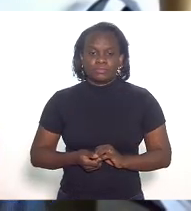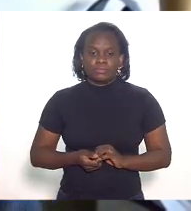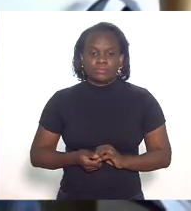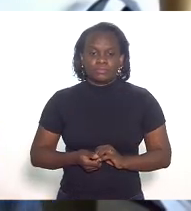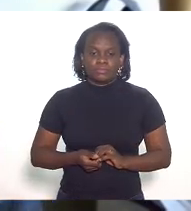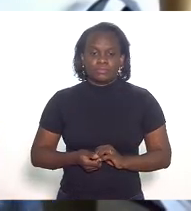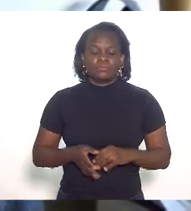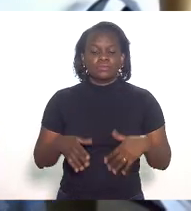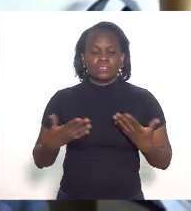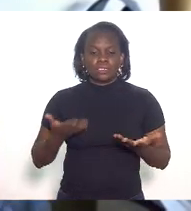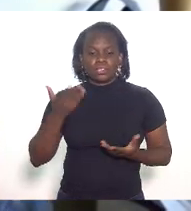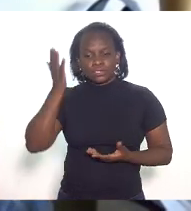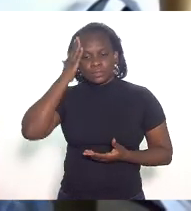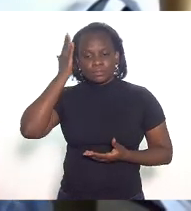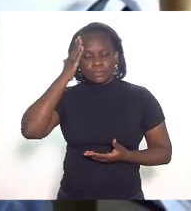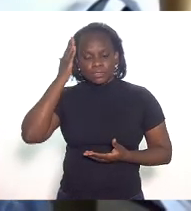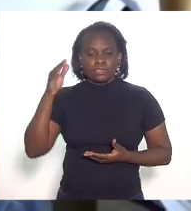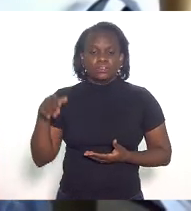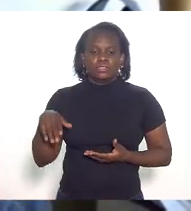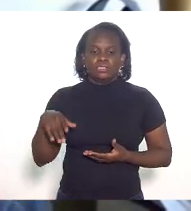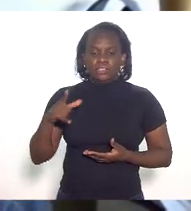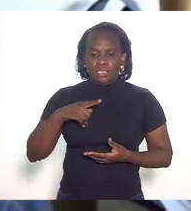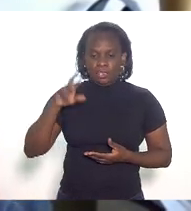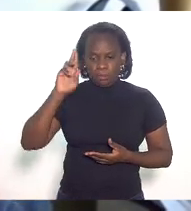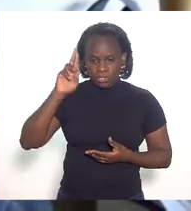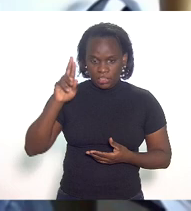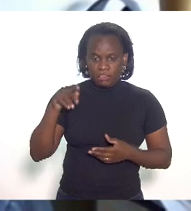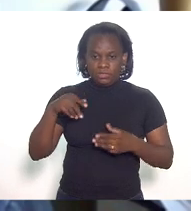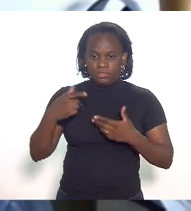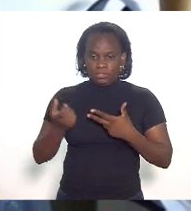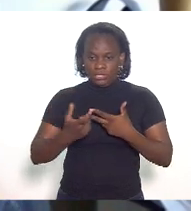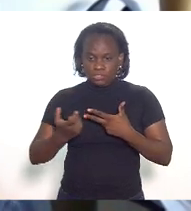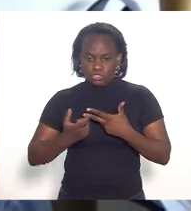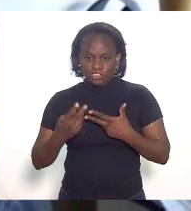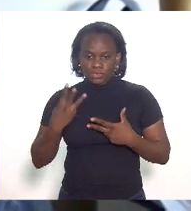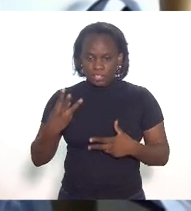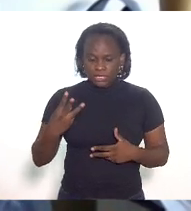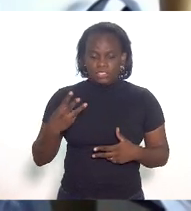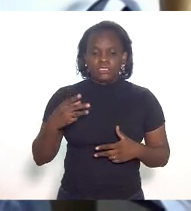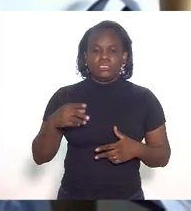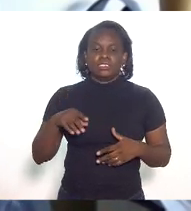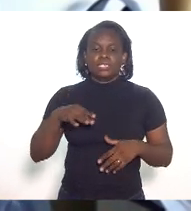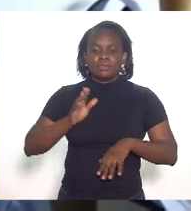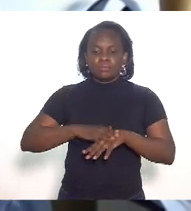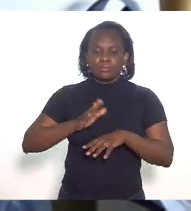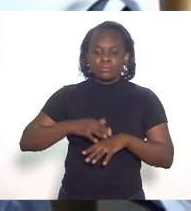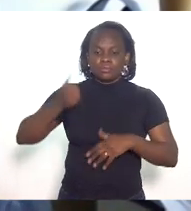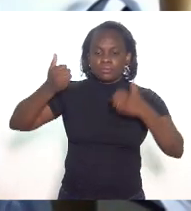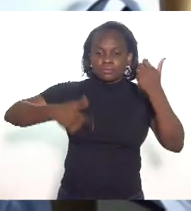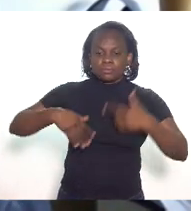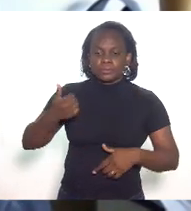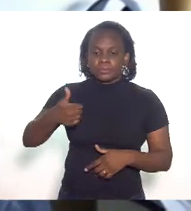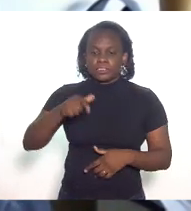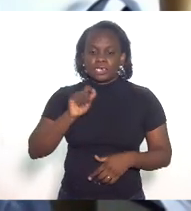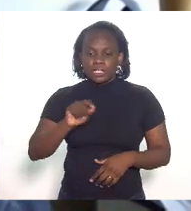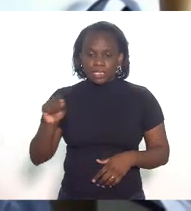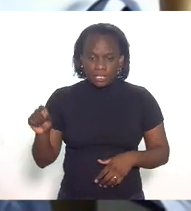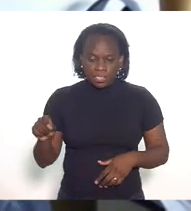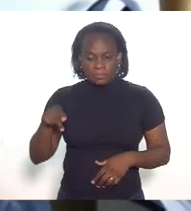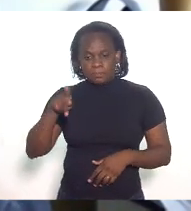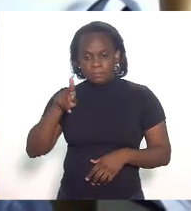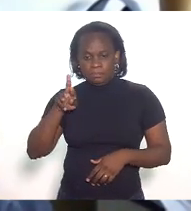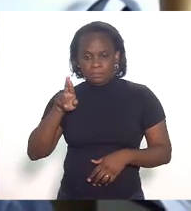então queria saber entre os três representantes do Executivo quem falaria primeiro se a